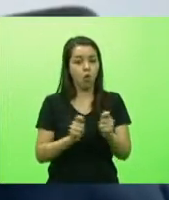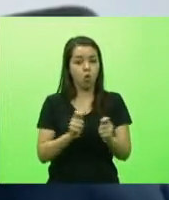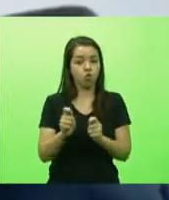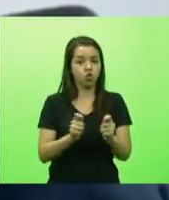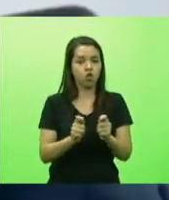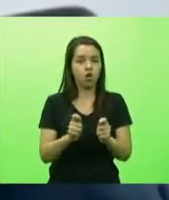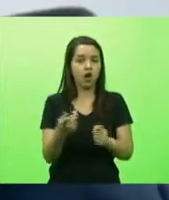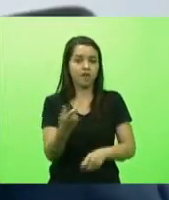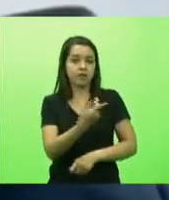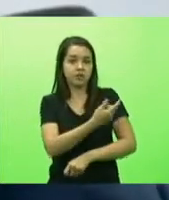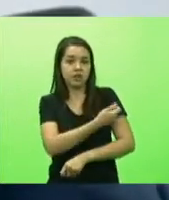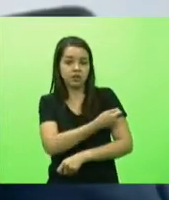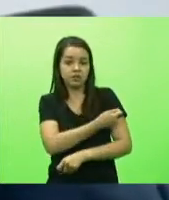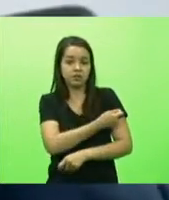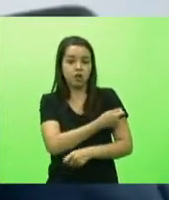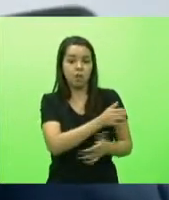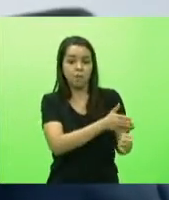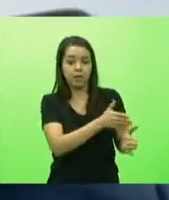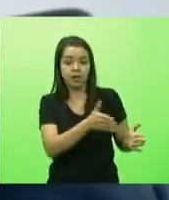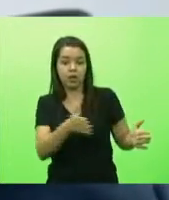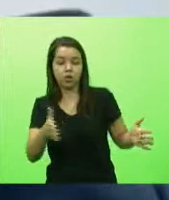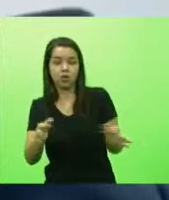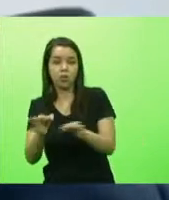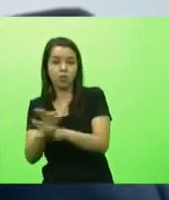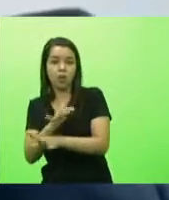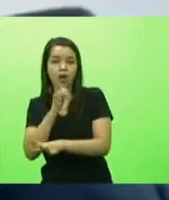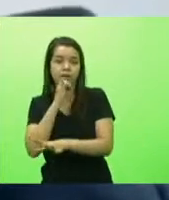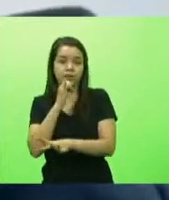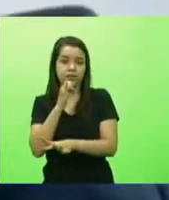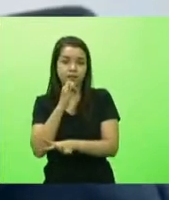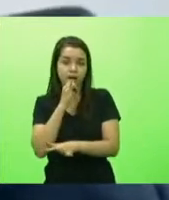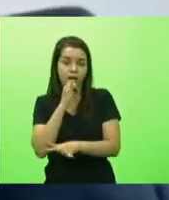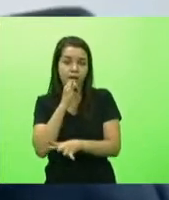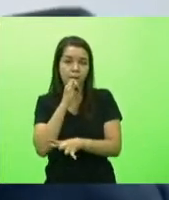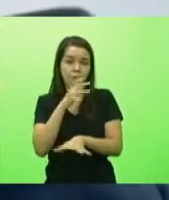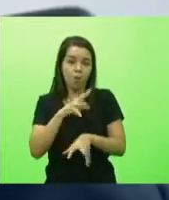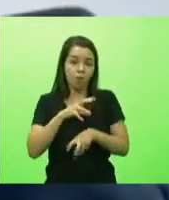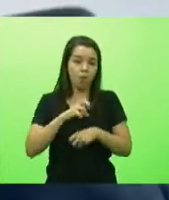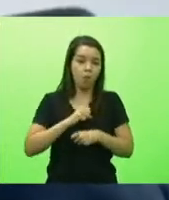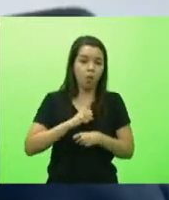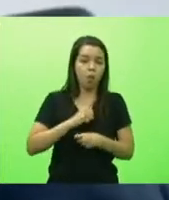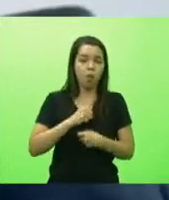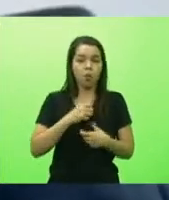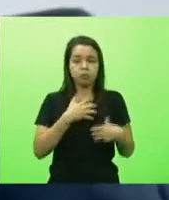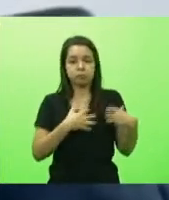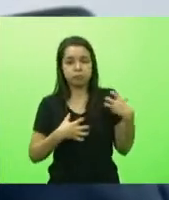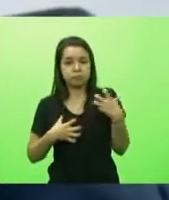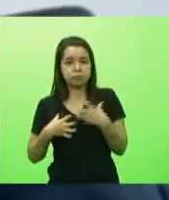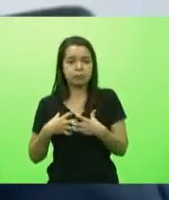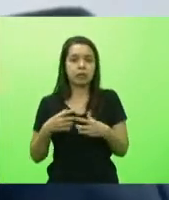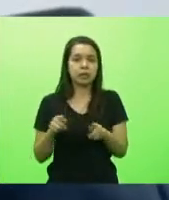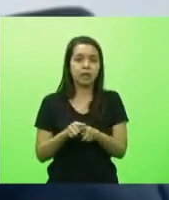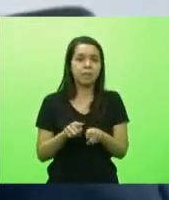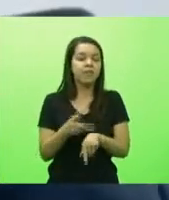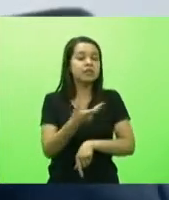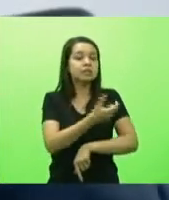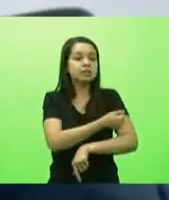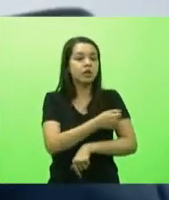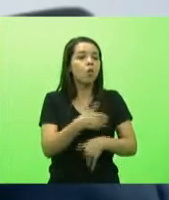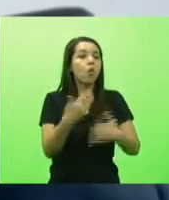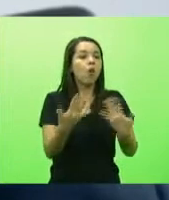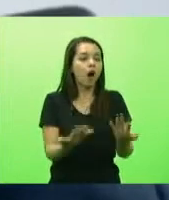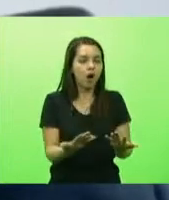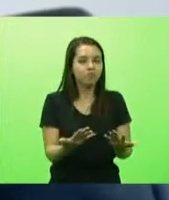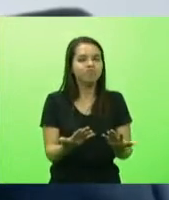a necessidade de entender os para efeitos que tipo de vacina cada um tomou e acontece como está acontecendo agora